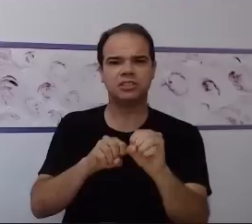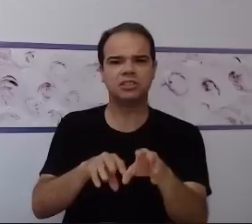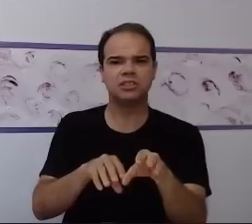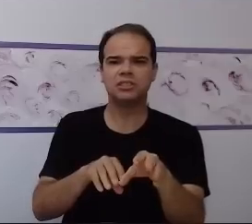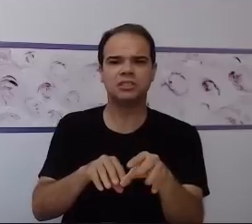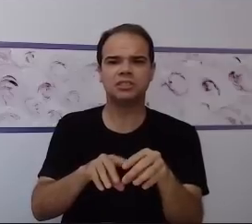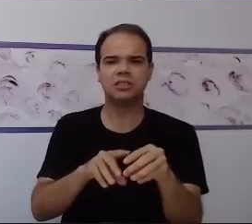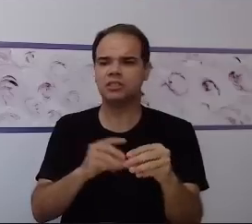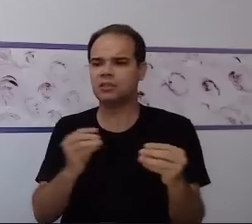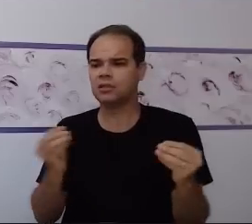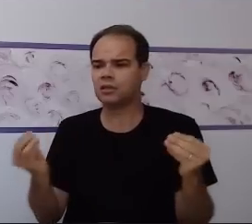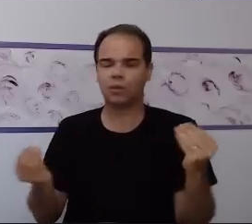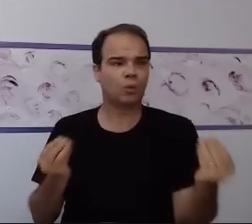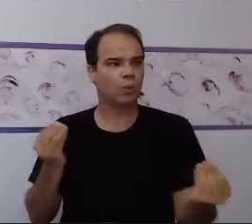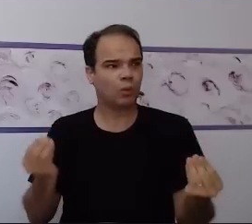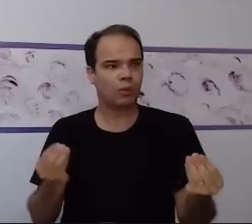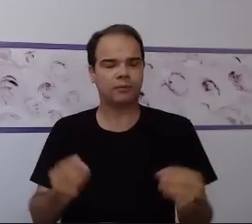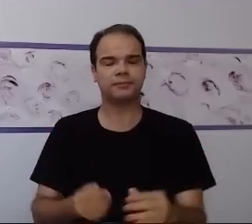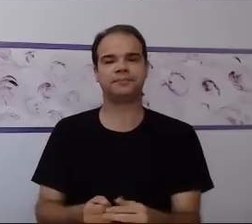ensino estruturado, Marili?